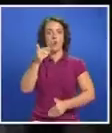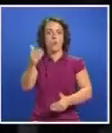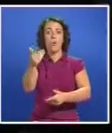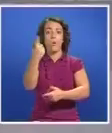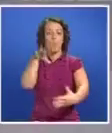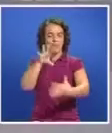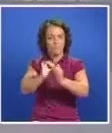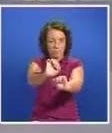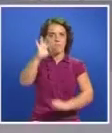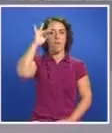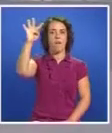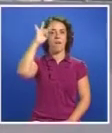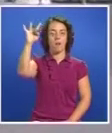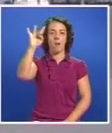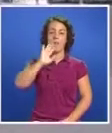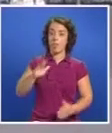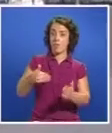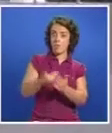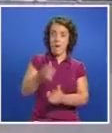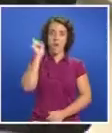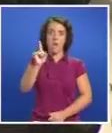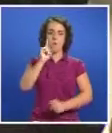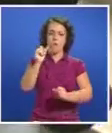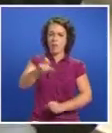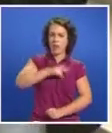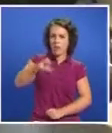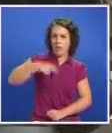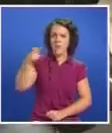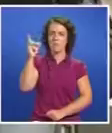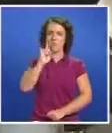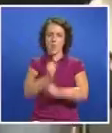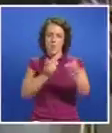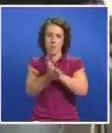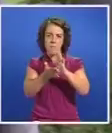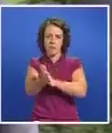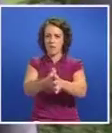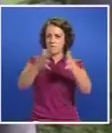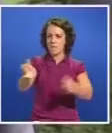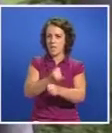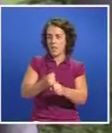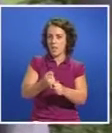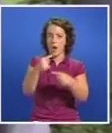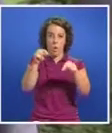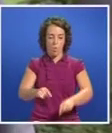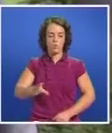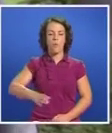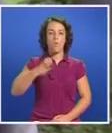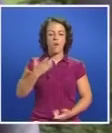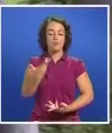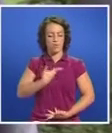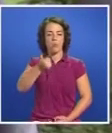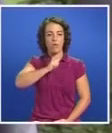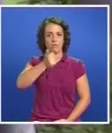deseja. Importante para criar mais riqueza, mais emprego em todas as ilhas. Hoje há confiança em ser oceano